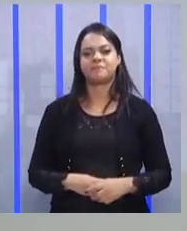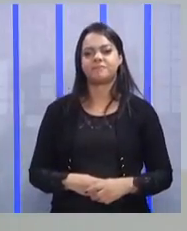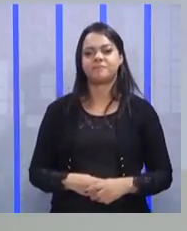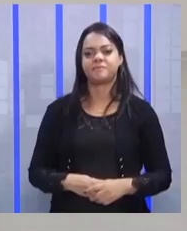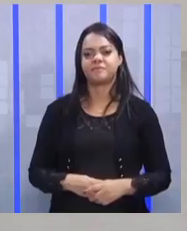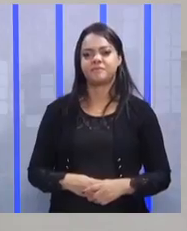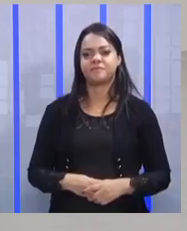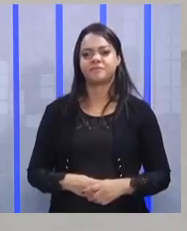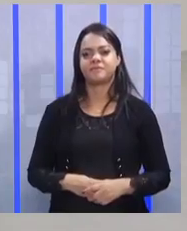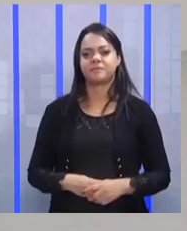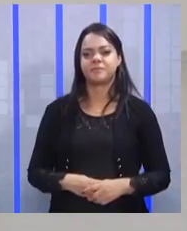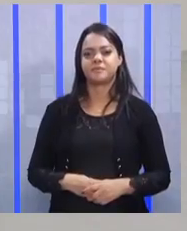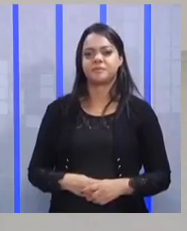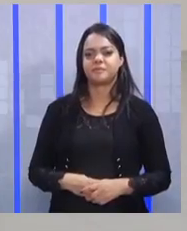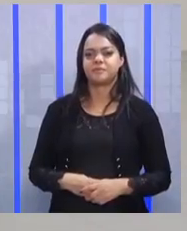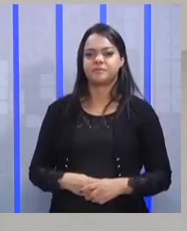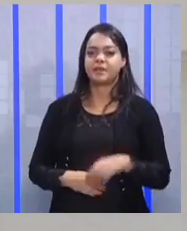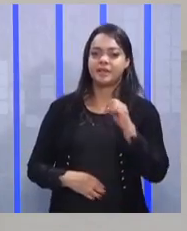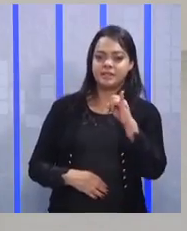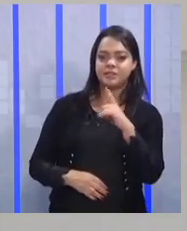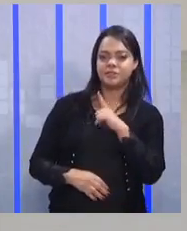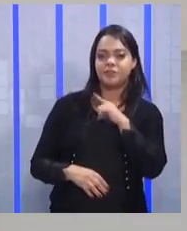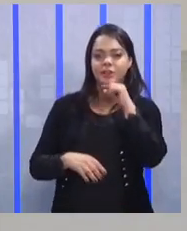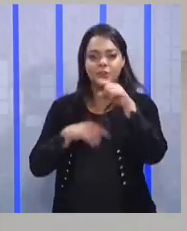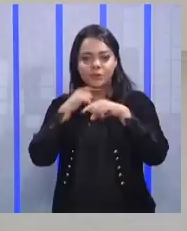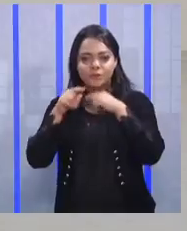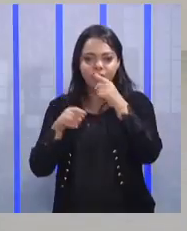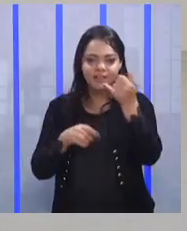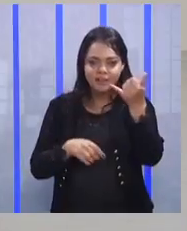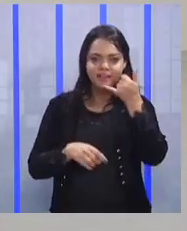Olha aí. Em caso de dúvida, ligue para nós.